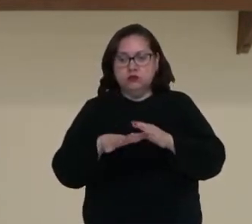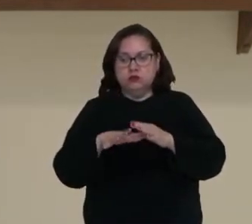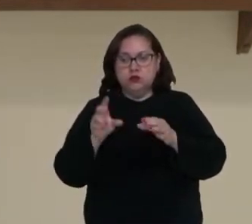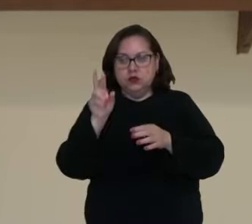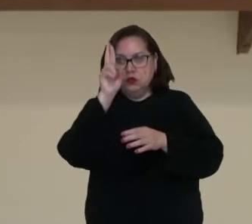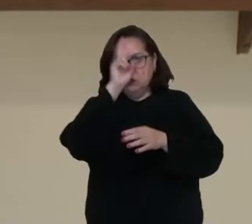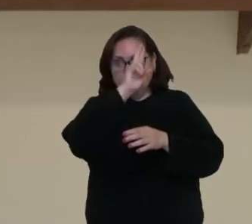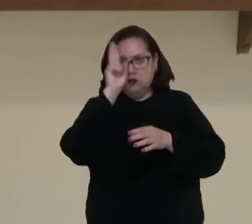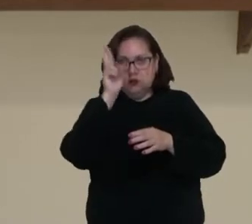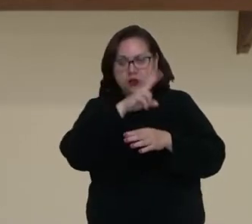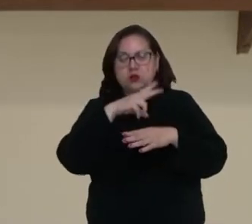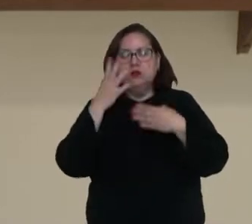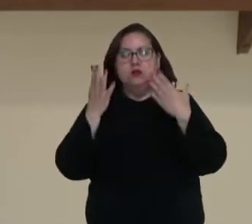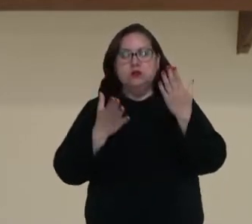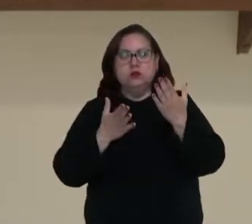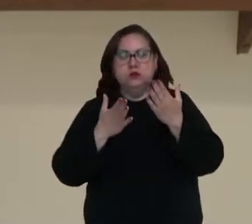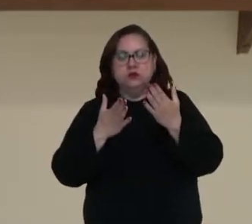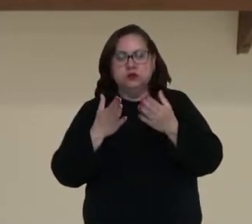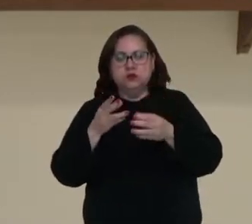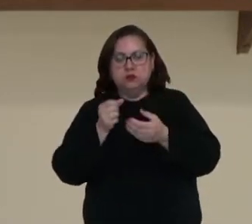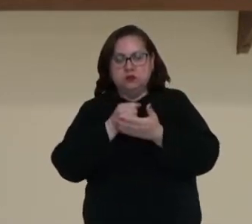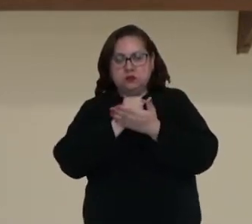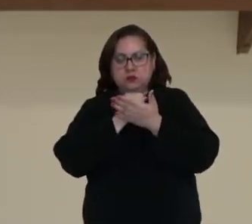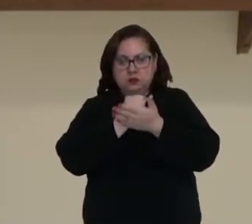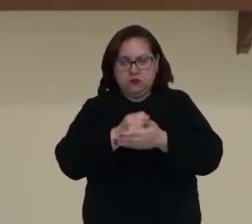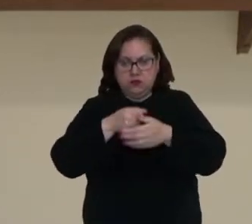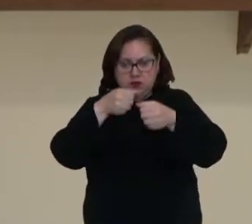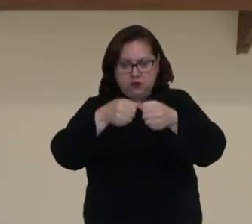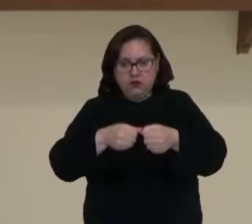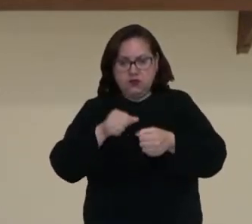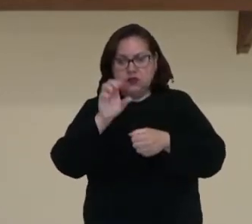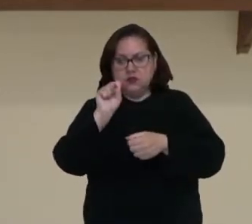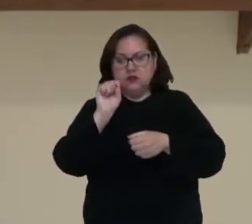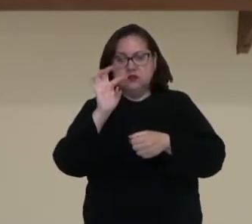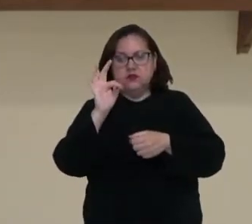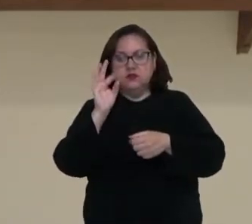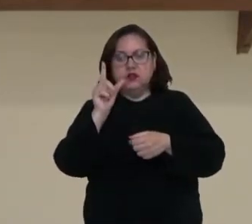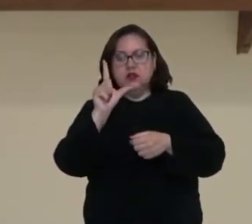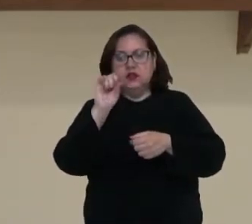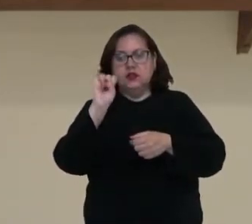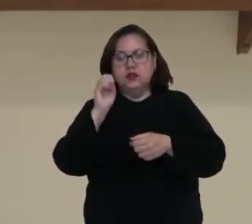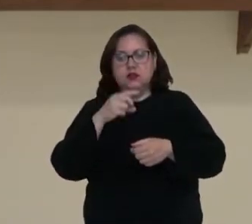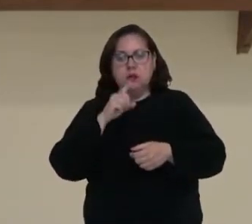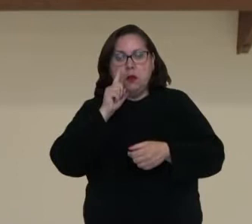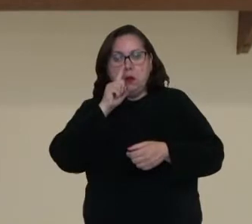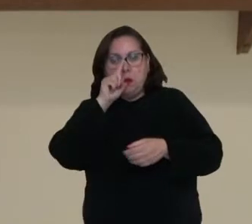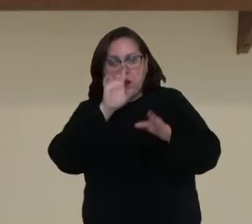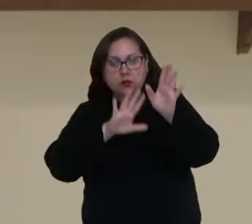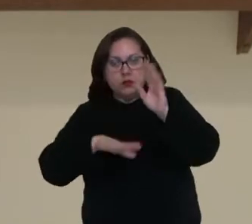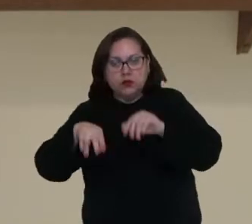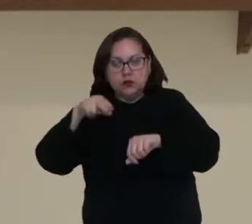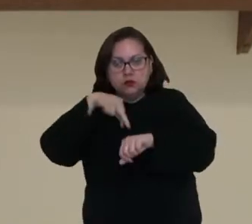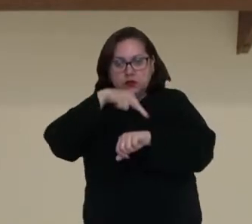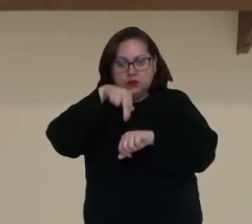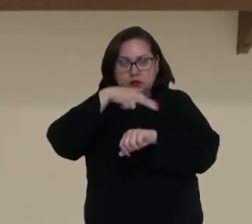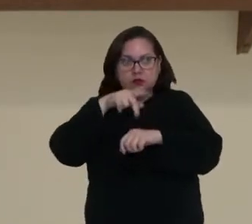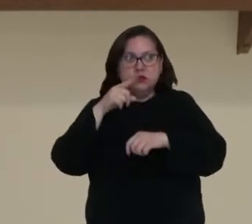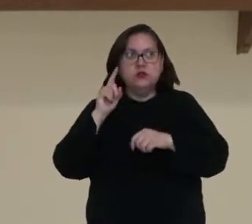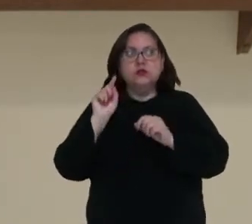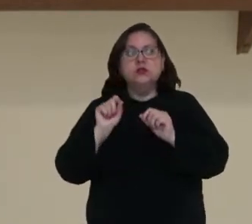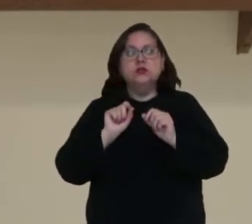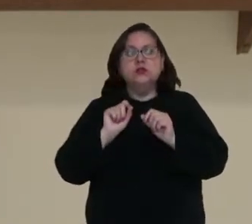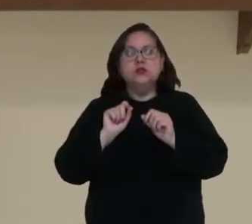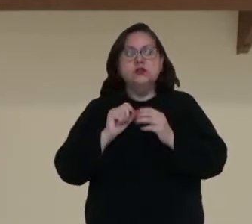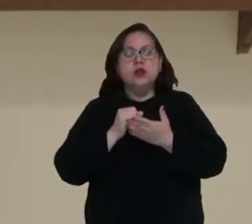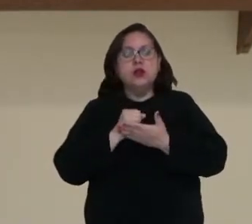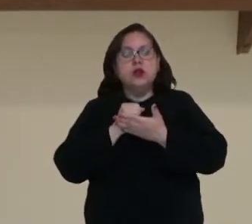União Soviética, do regime instalado por Stalin, um perigo para as suas nações, e de